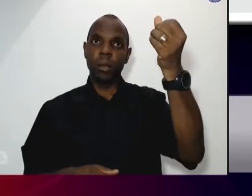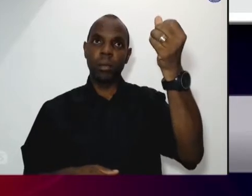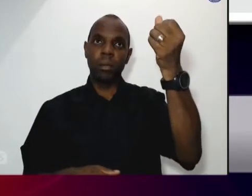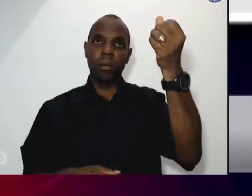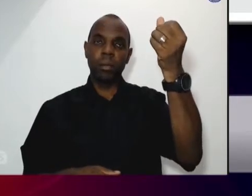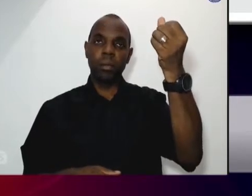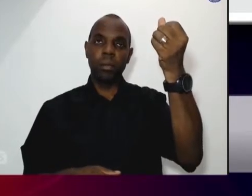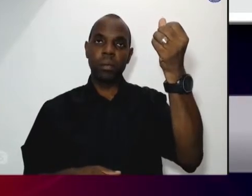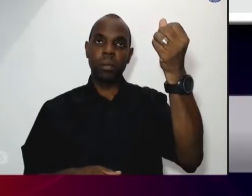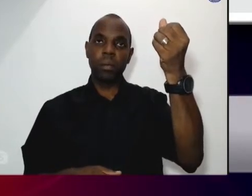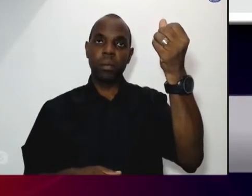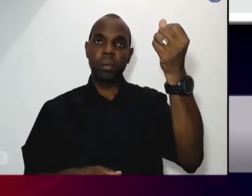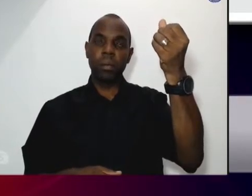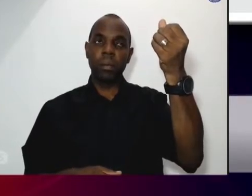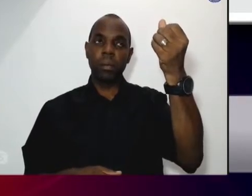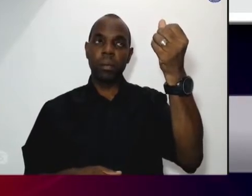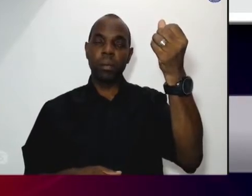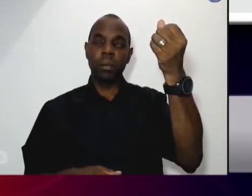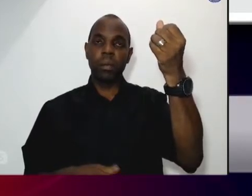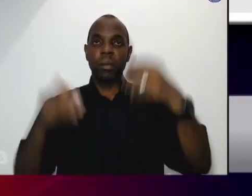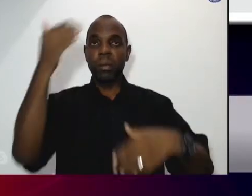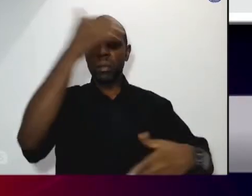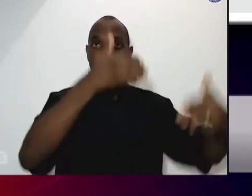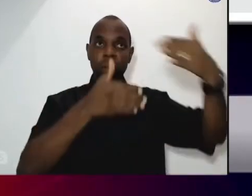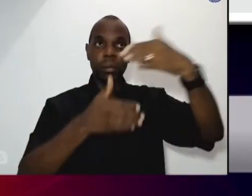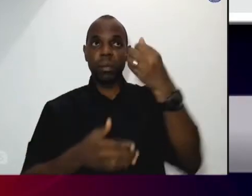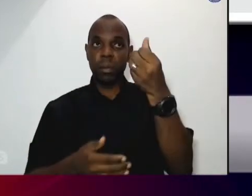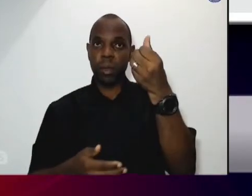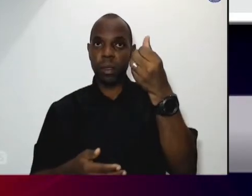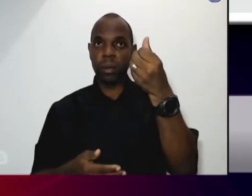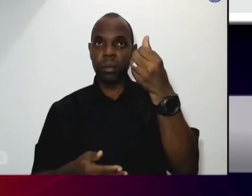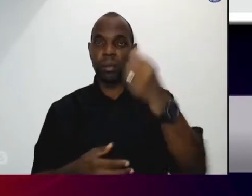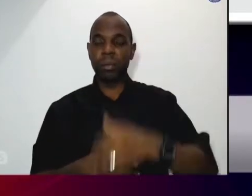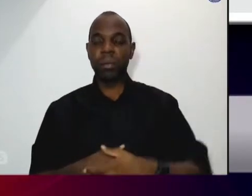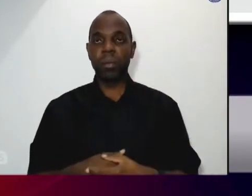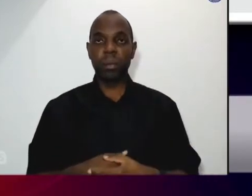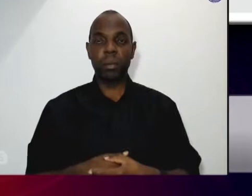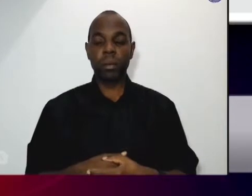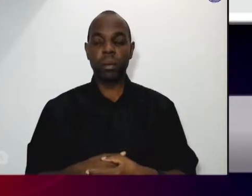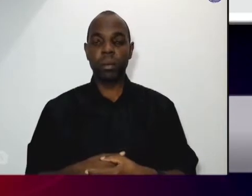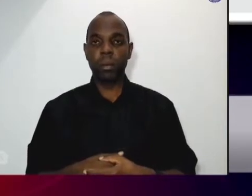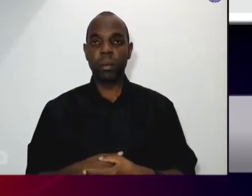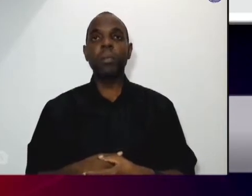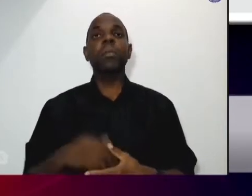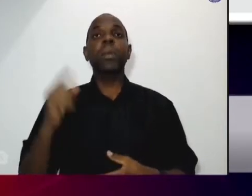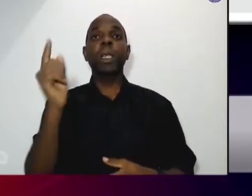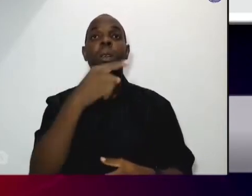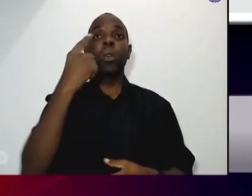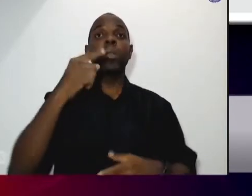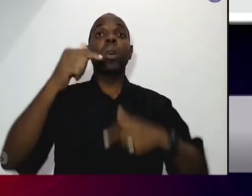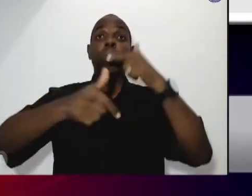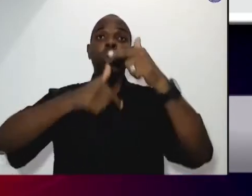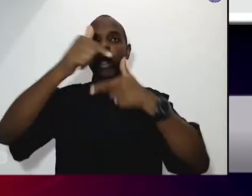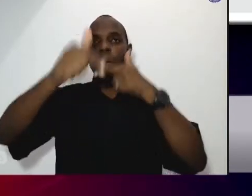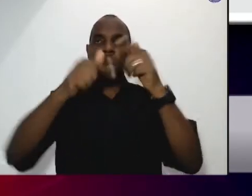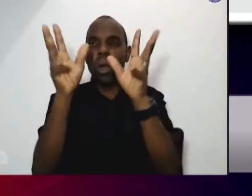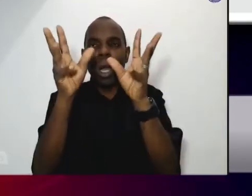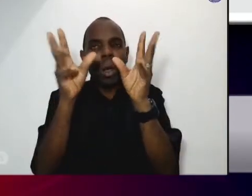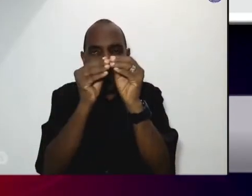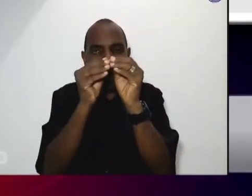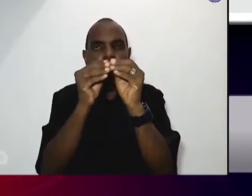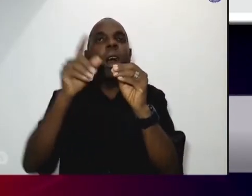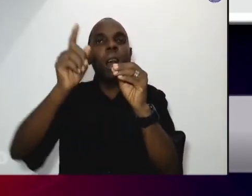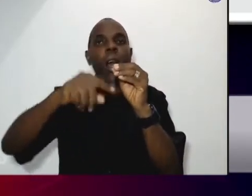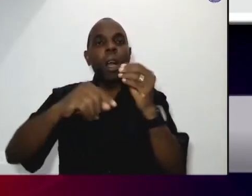Se fosse resumir em algumas palavras nosso trabalho seria estas que